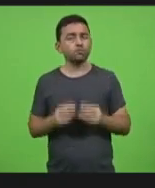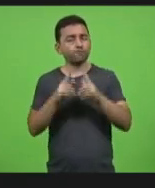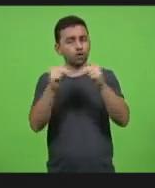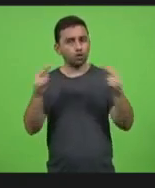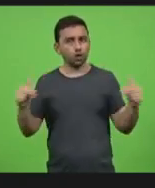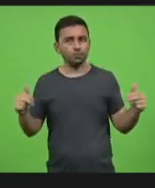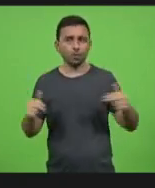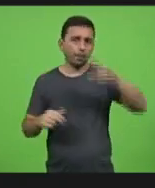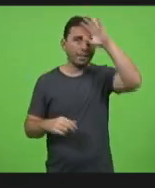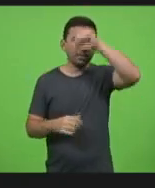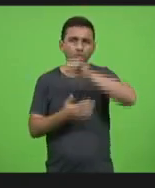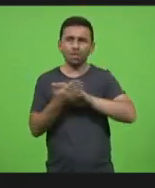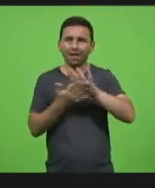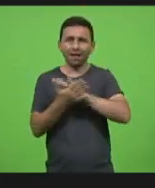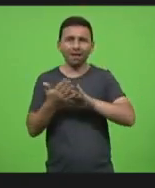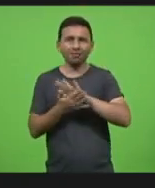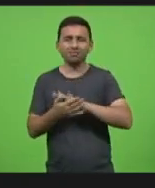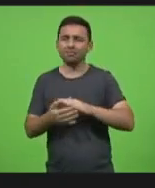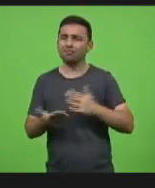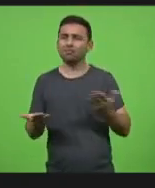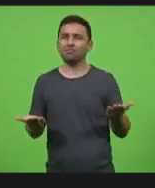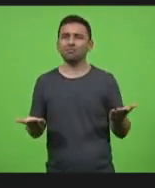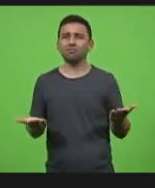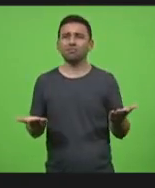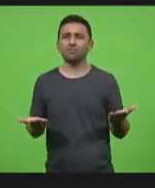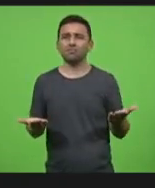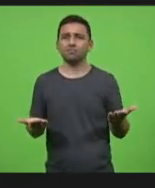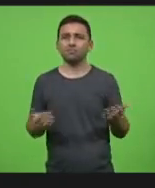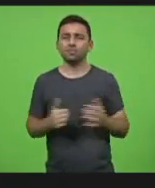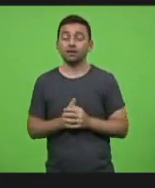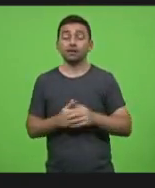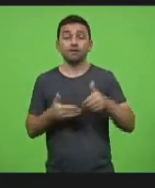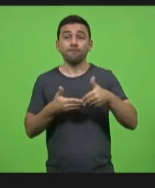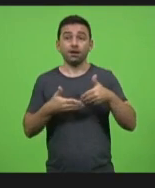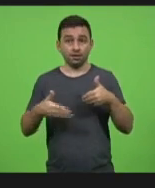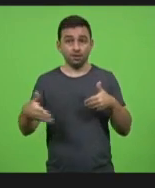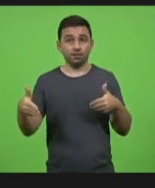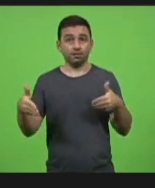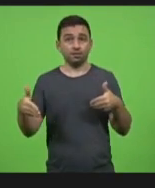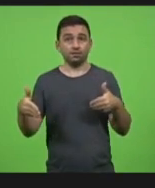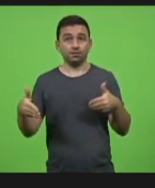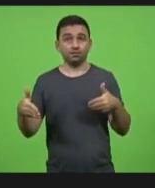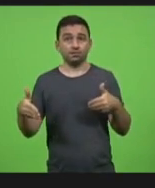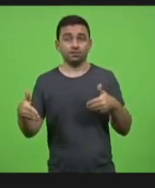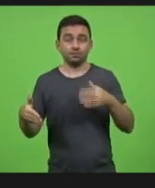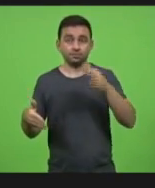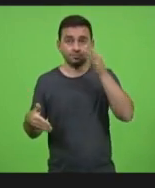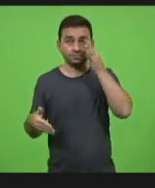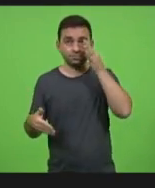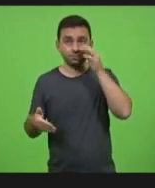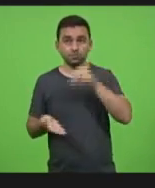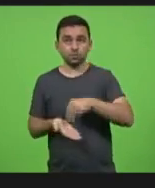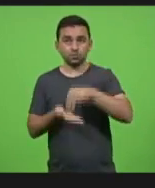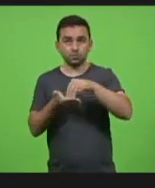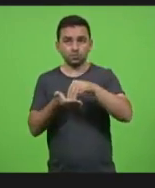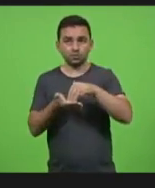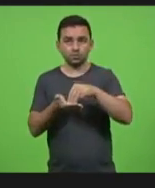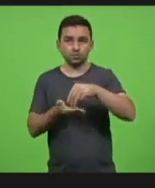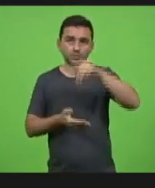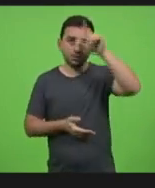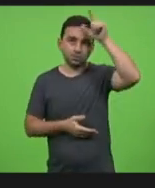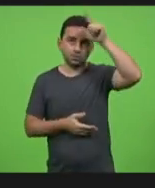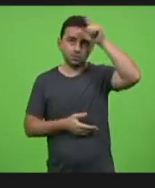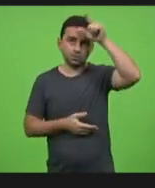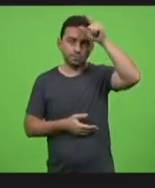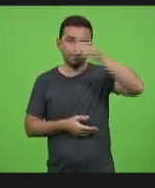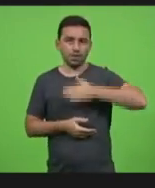aprenderam e daqui a pouco nós vamos dar apreciar uma moção aí do Sargento Lima já quero adiantar o meu